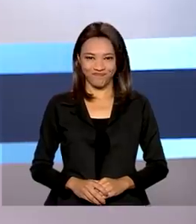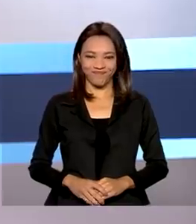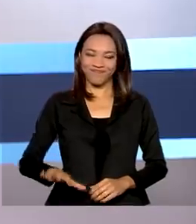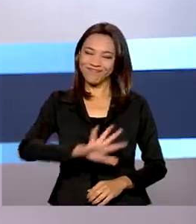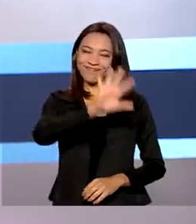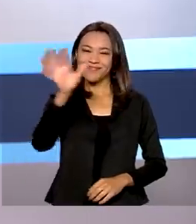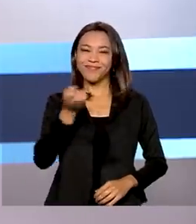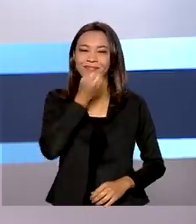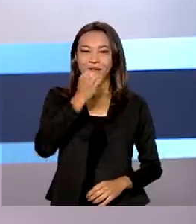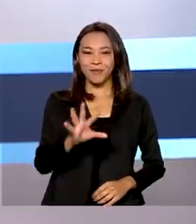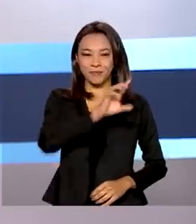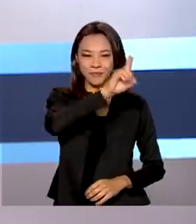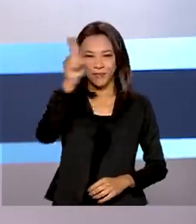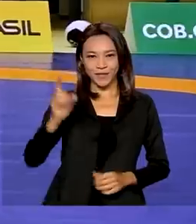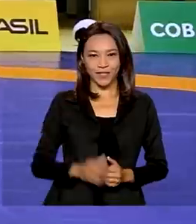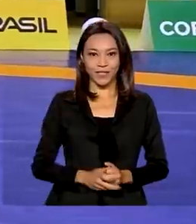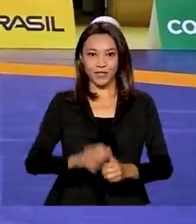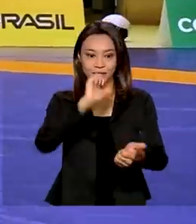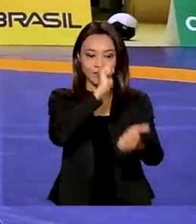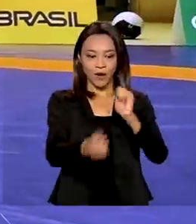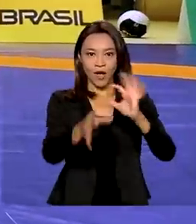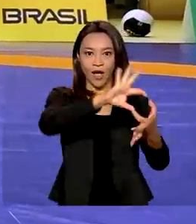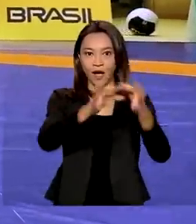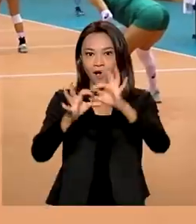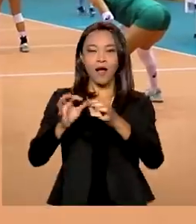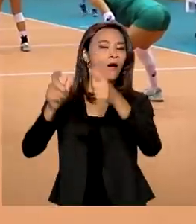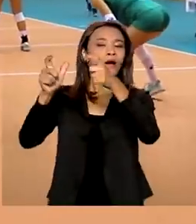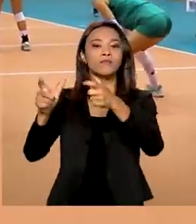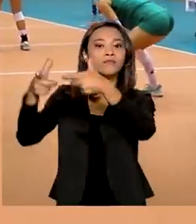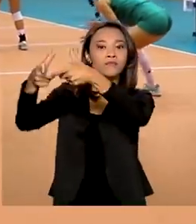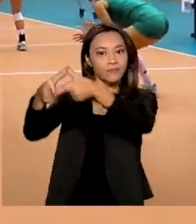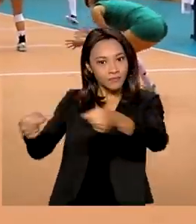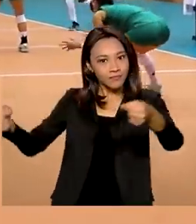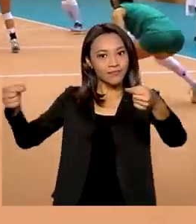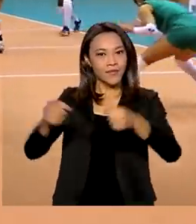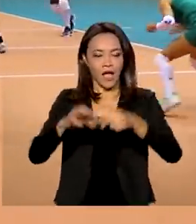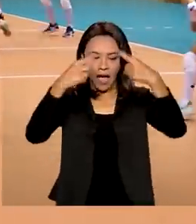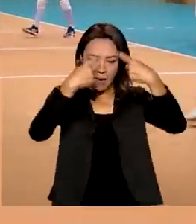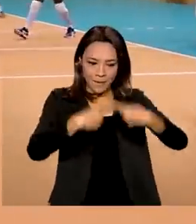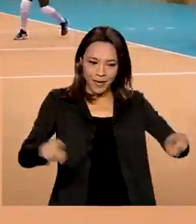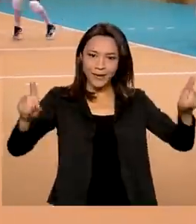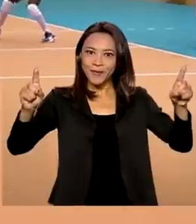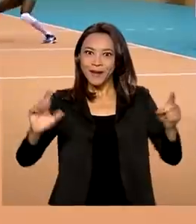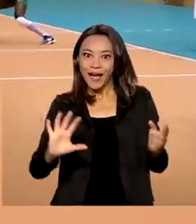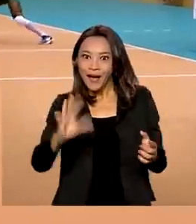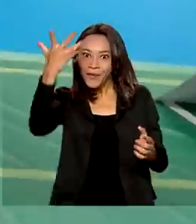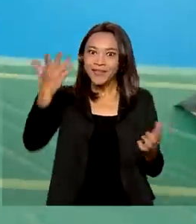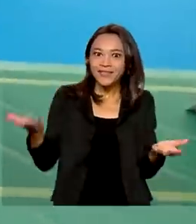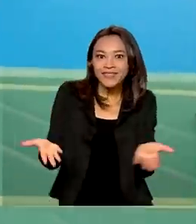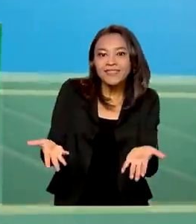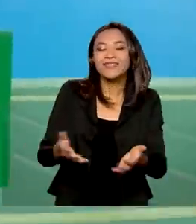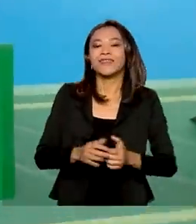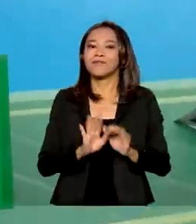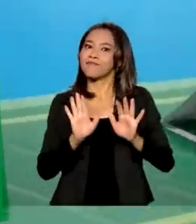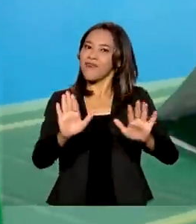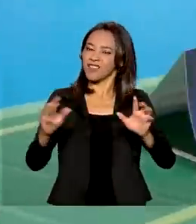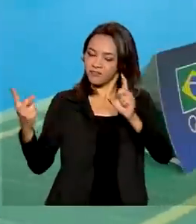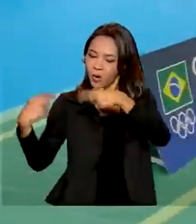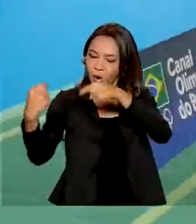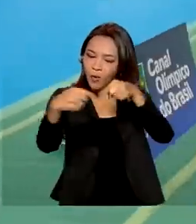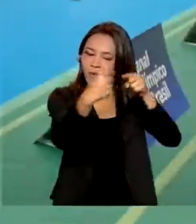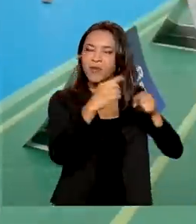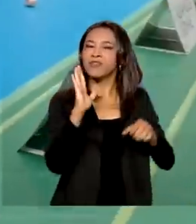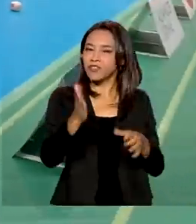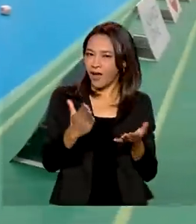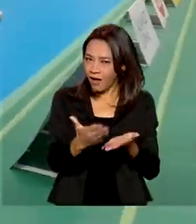Olá, bom dia! Jogos Olímpicos de Tóquio. A abertura oficial acontece neste momento, mas as disputas